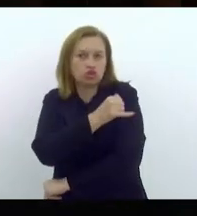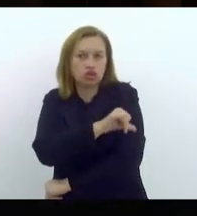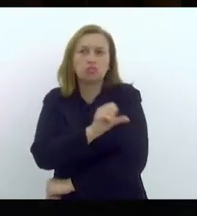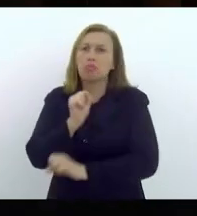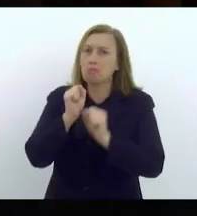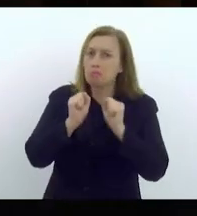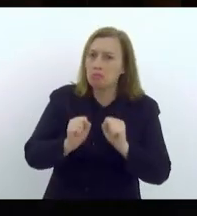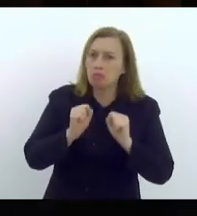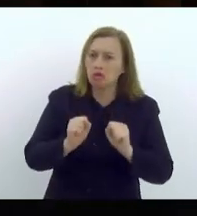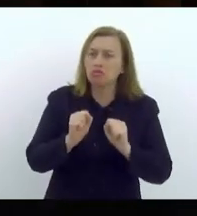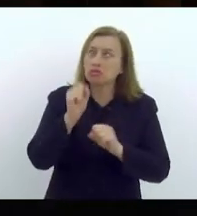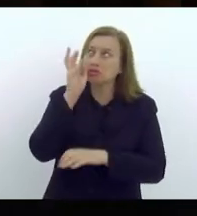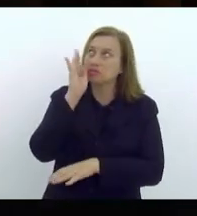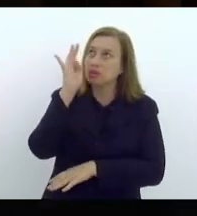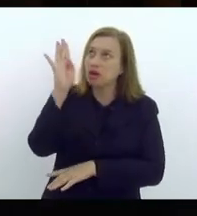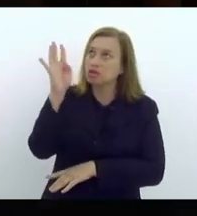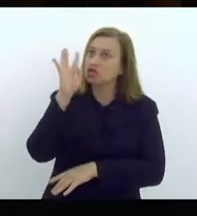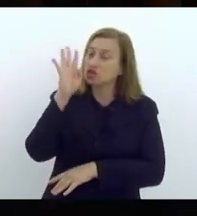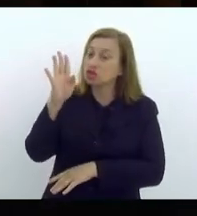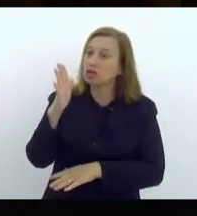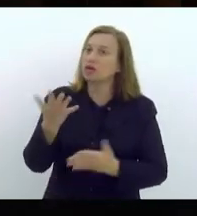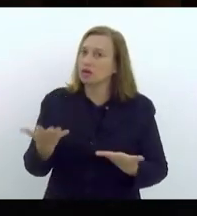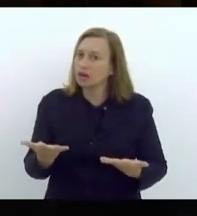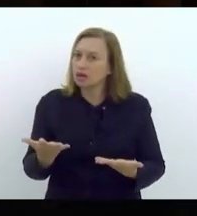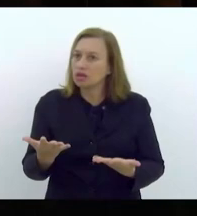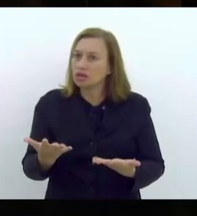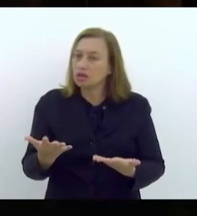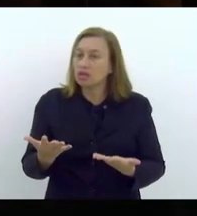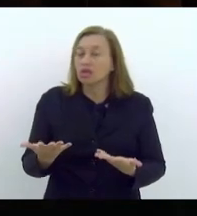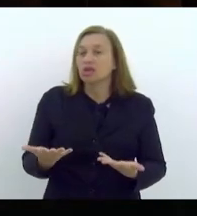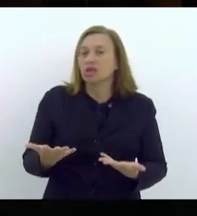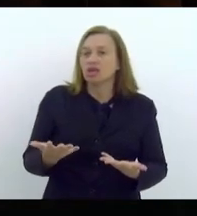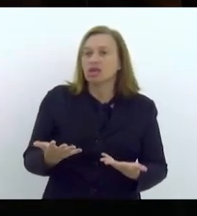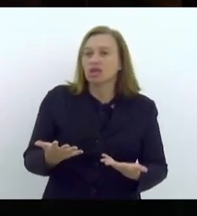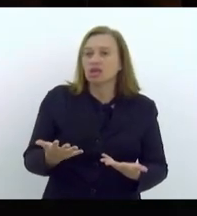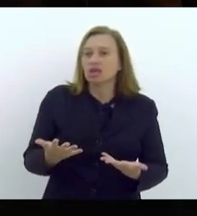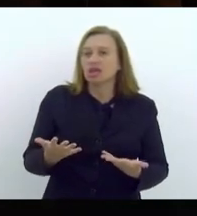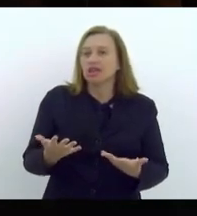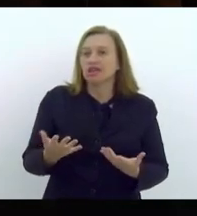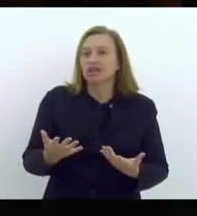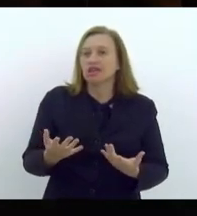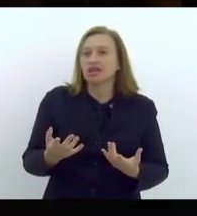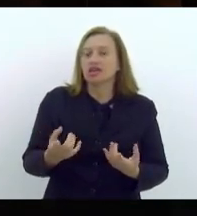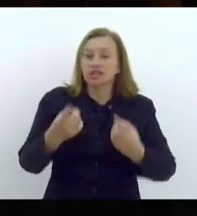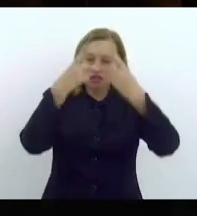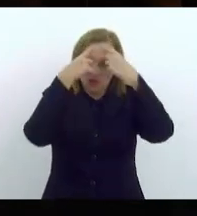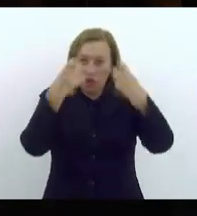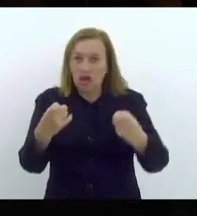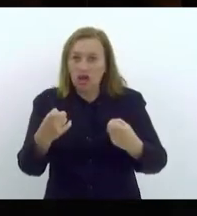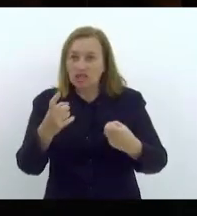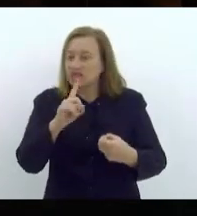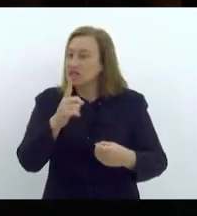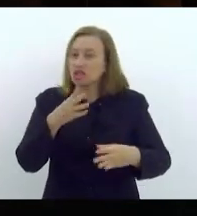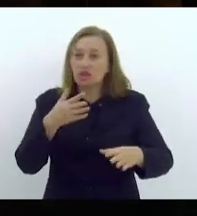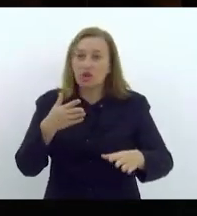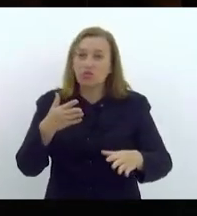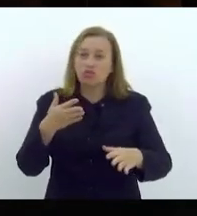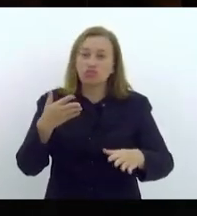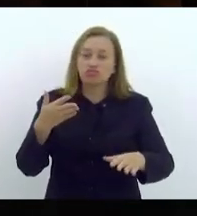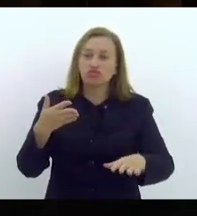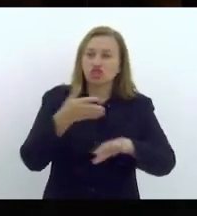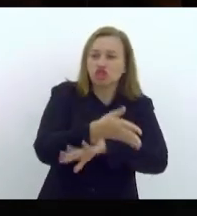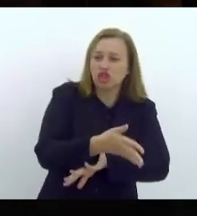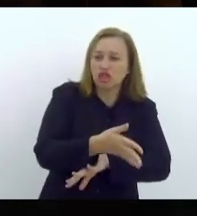pode imaginar o quanto essas tragédias que não chegam nas delegacias, que não chegam no